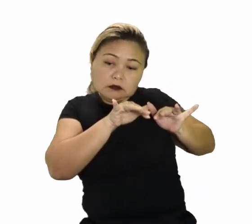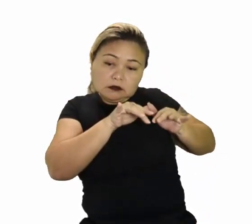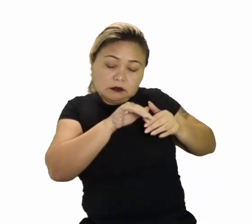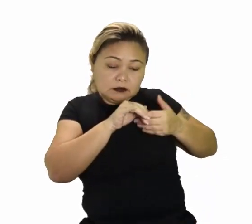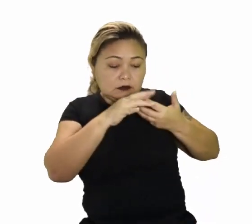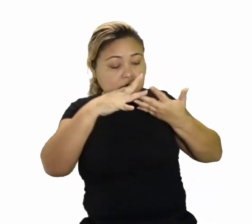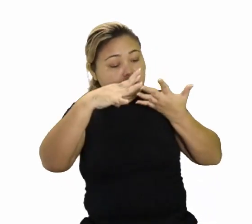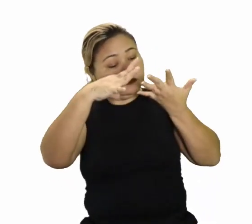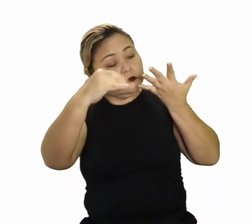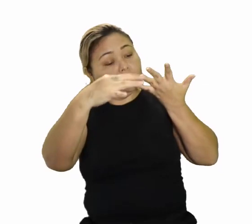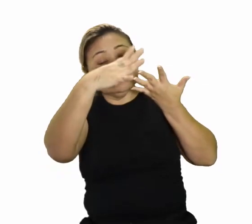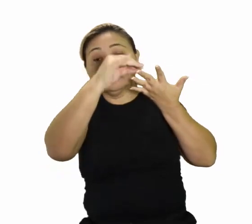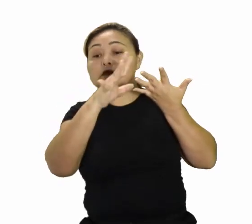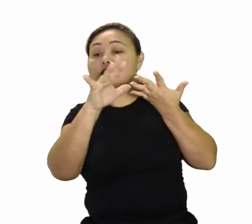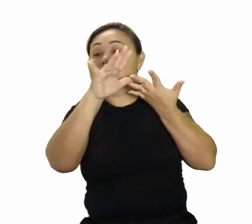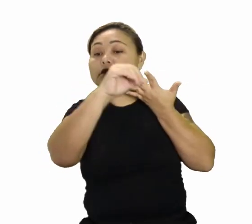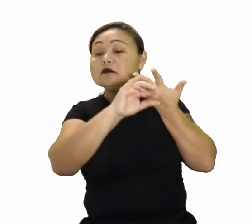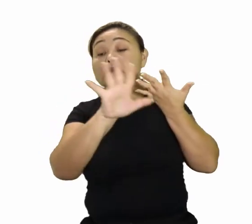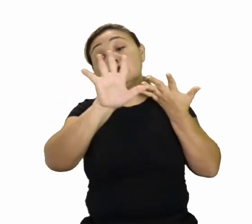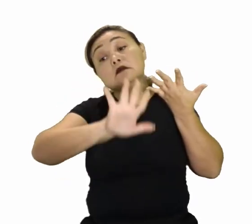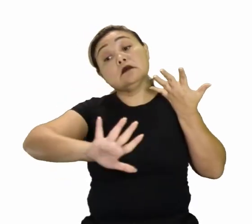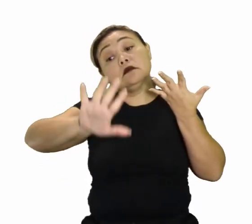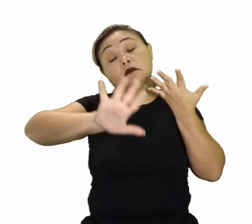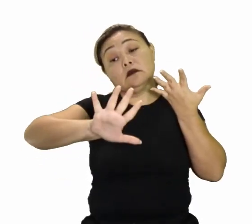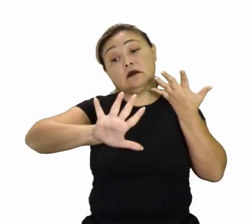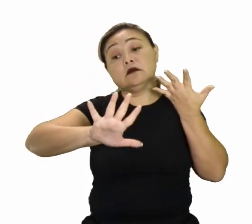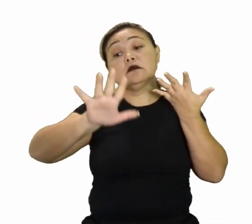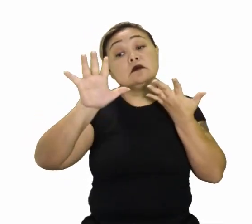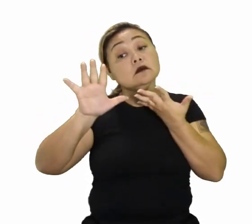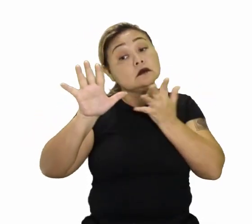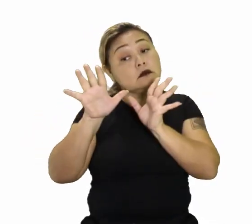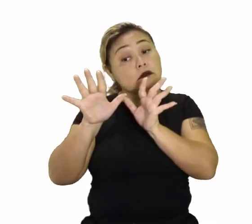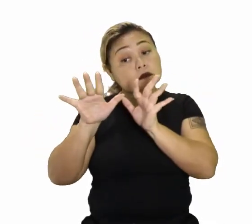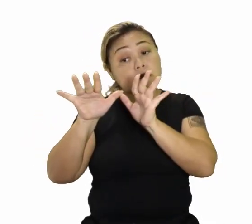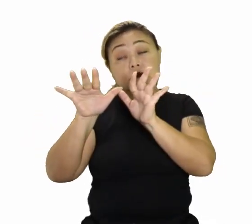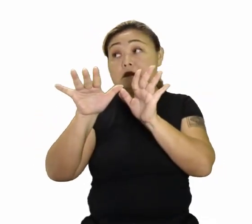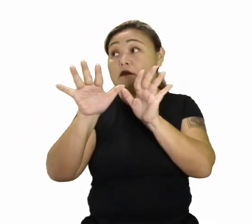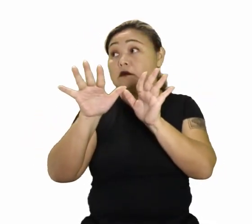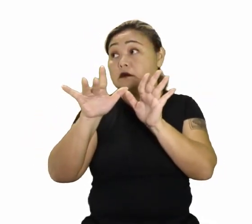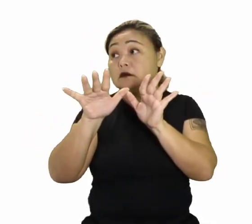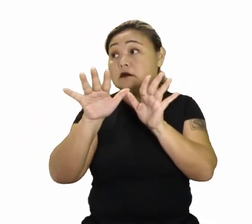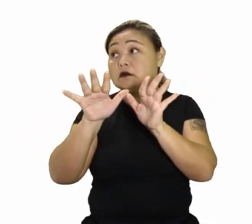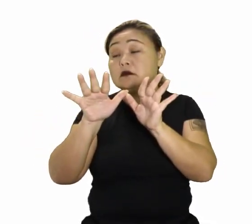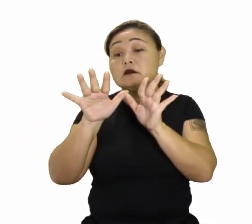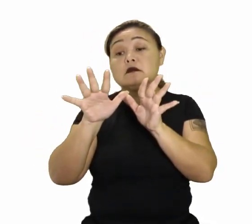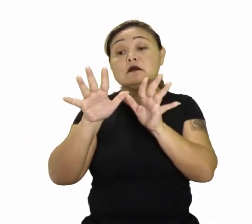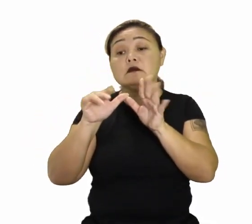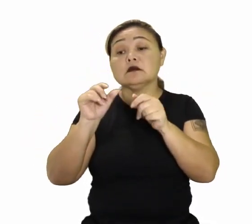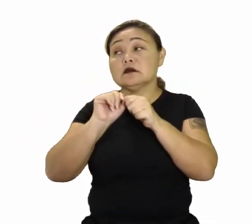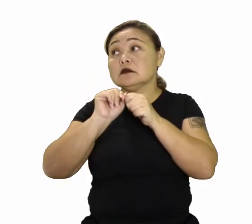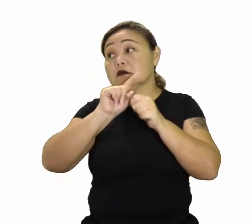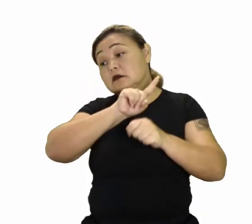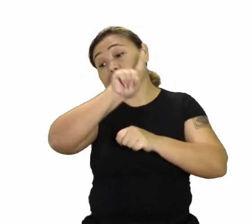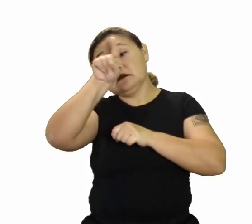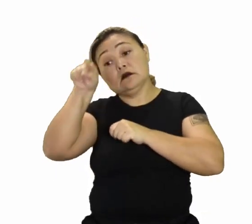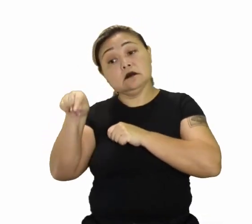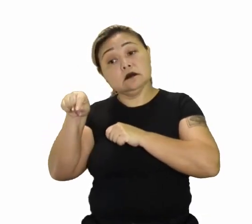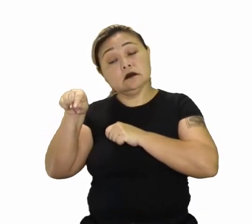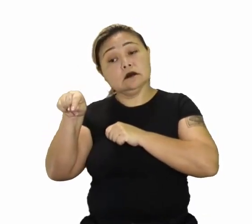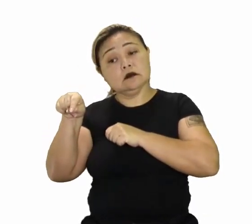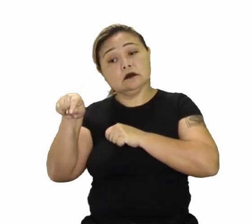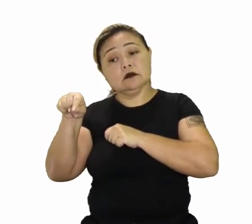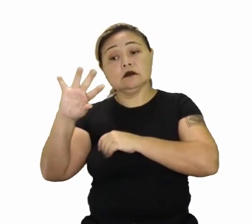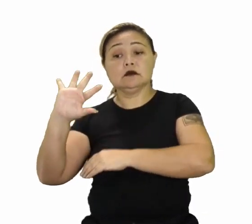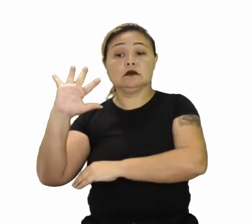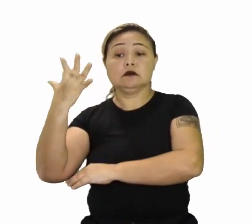a folhagem do maracujá. Tem que tomar cuidado para que essas borboletas, que são atraídas, também não vão atacar alguma